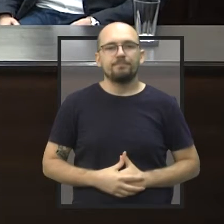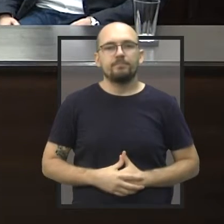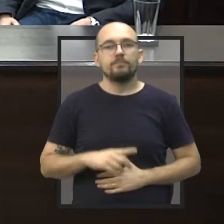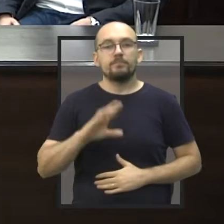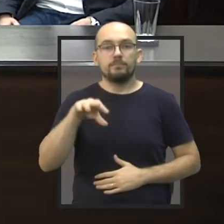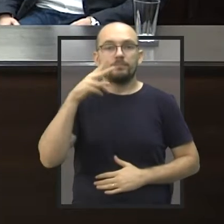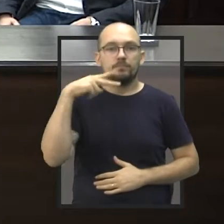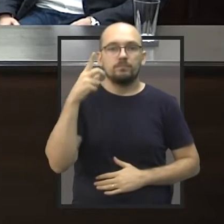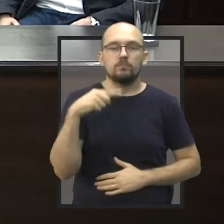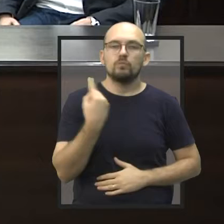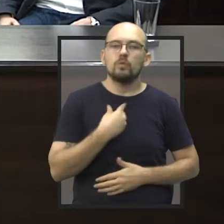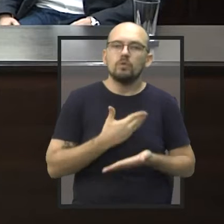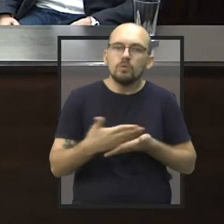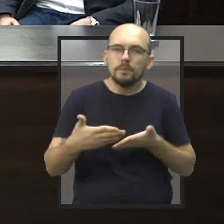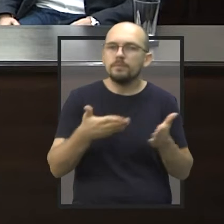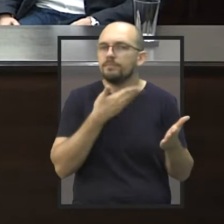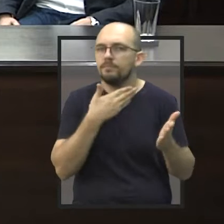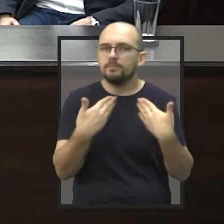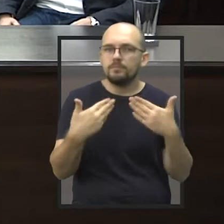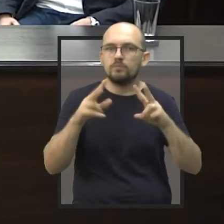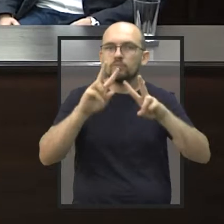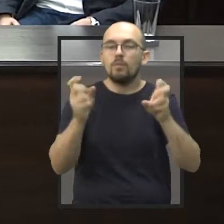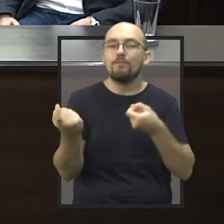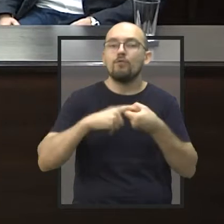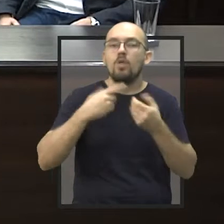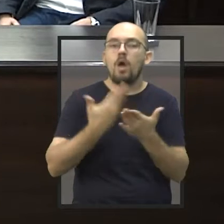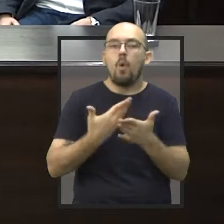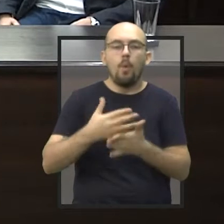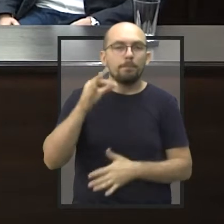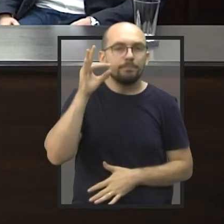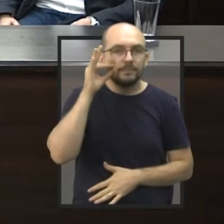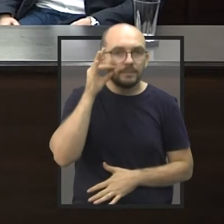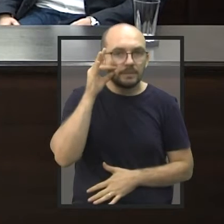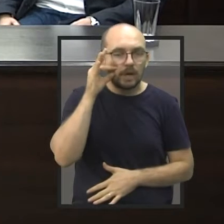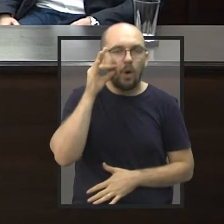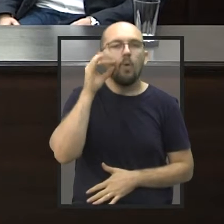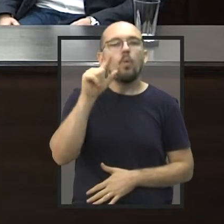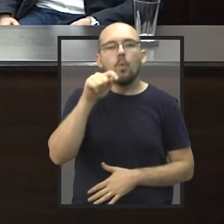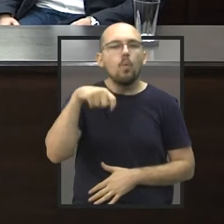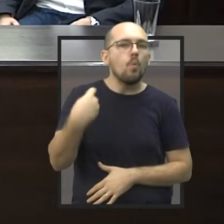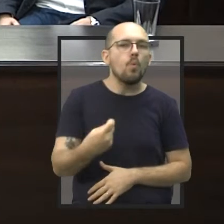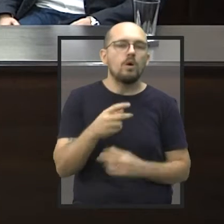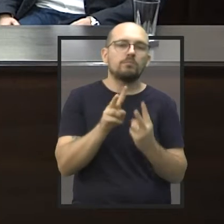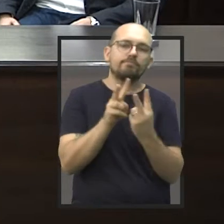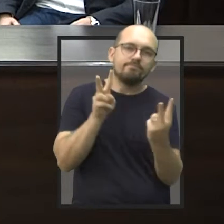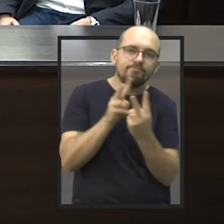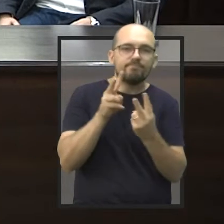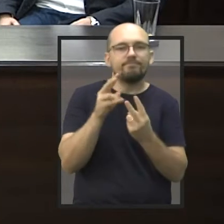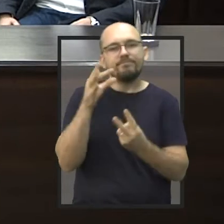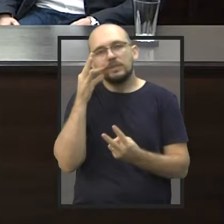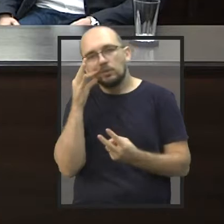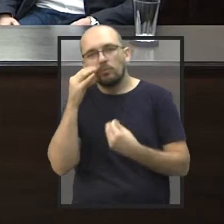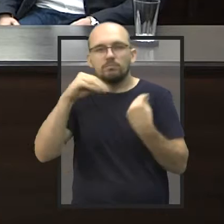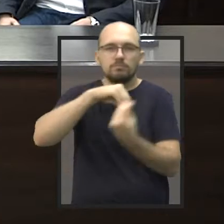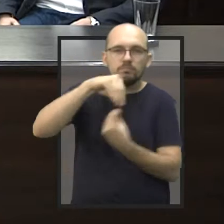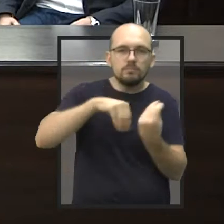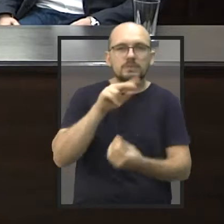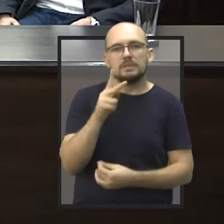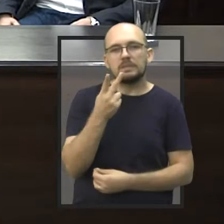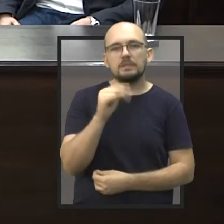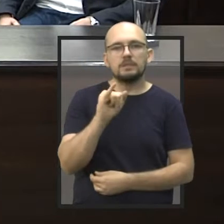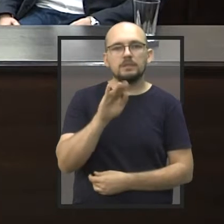nosso bate-papo falando sobre a volta às aulas presenciais no sistema híbrido. O senhor, assim como outros